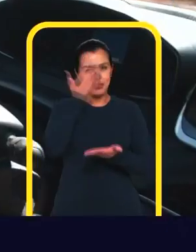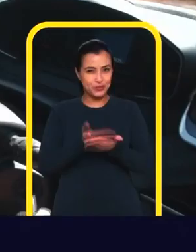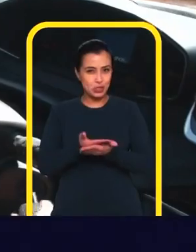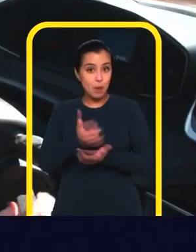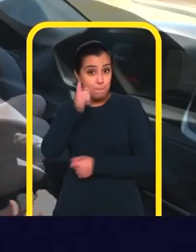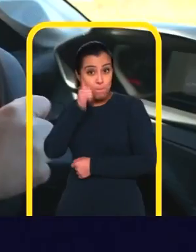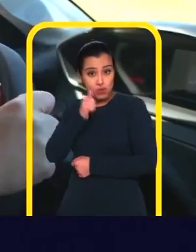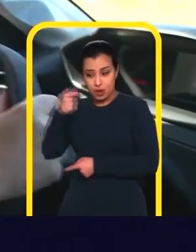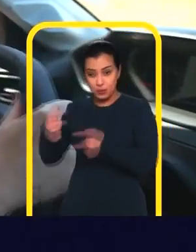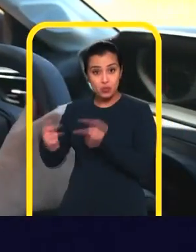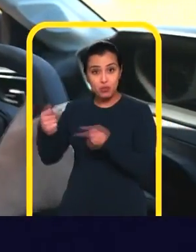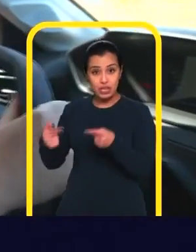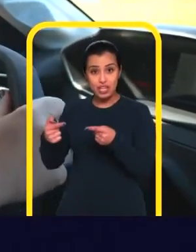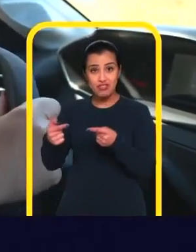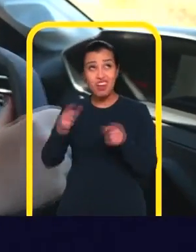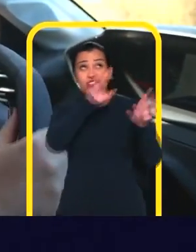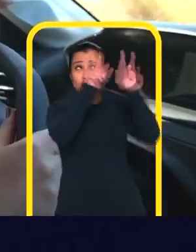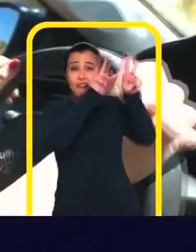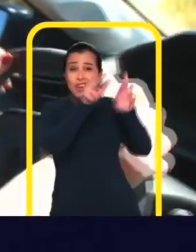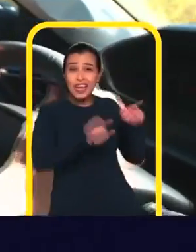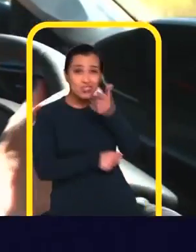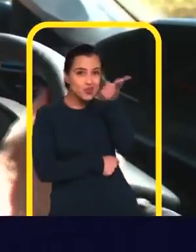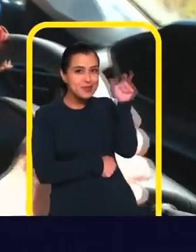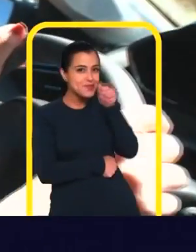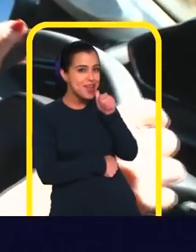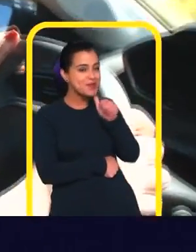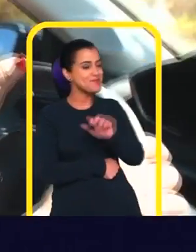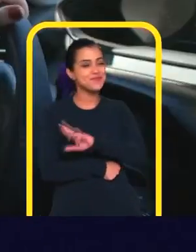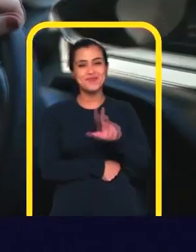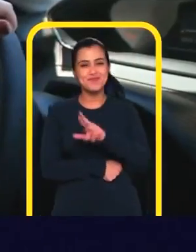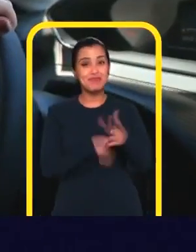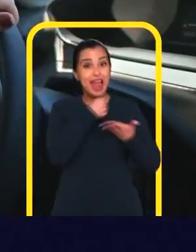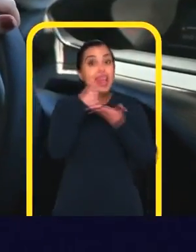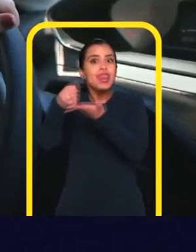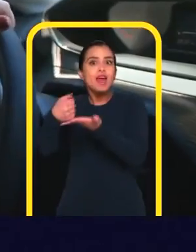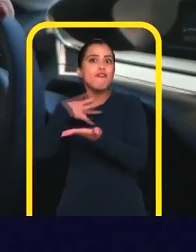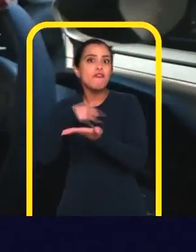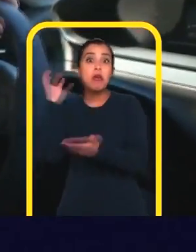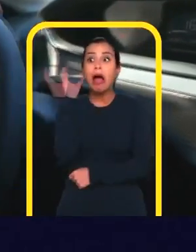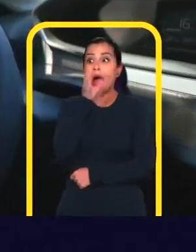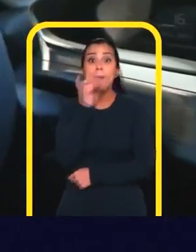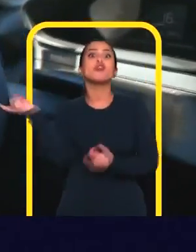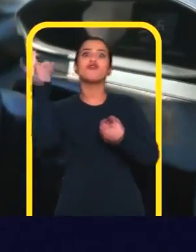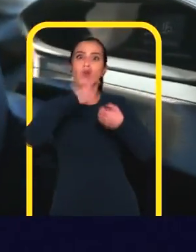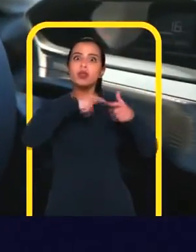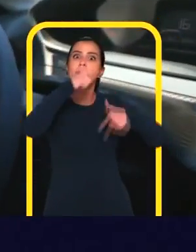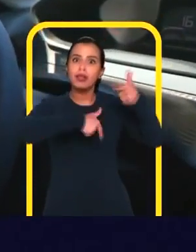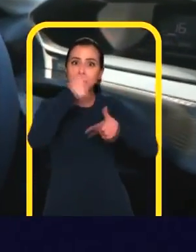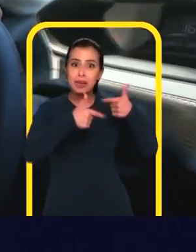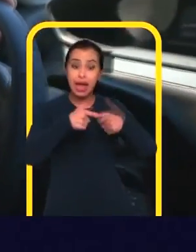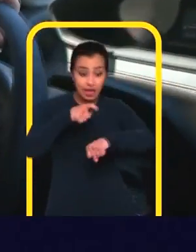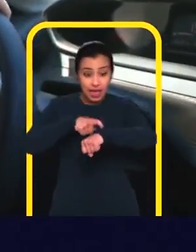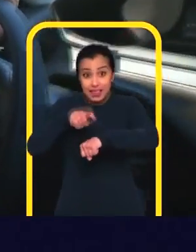Acho que a mulher que faz política Não é muito diferente de todas as mulheres brasileiras Deixar filho na escola rapidinho Correr para